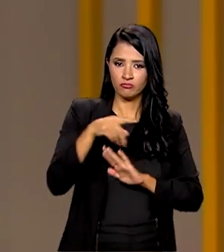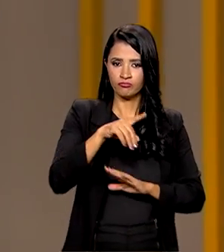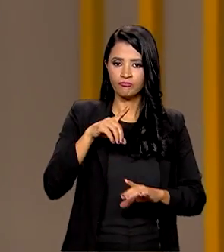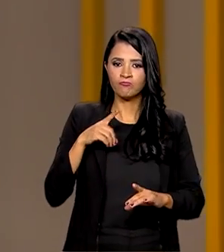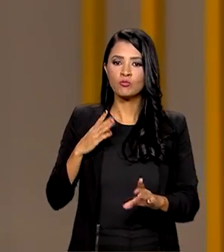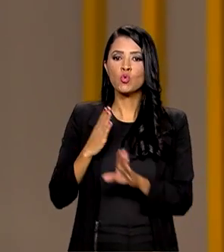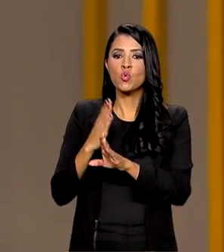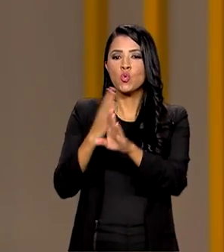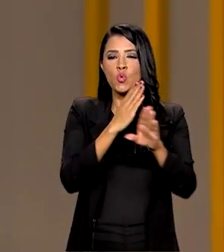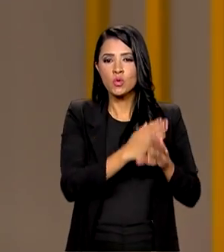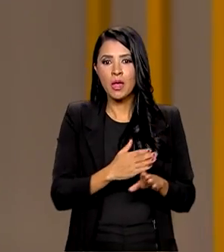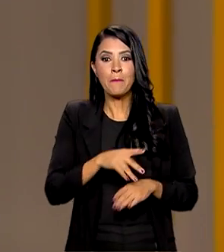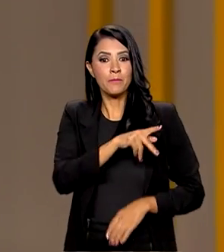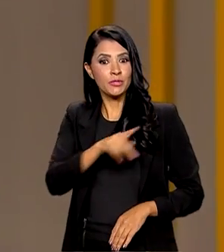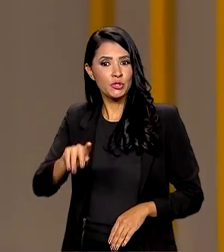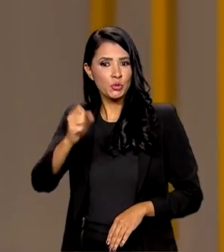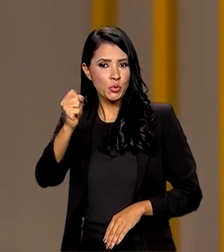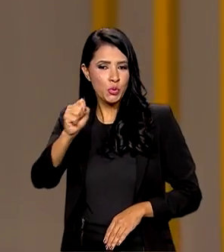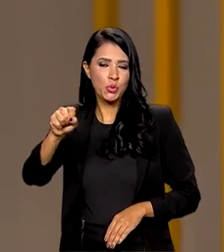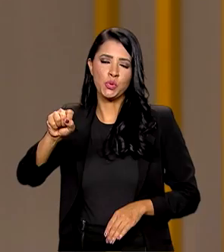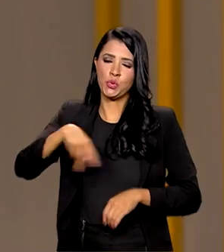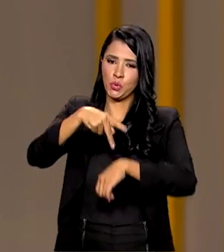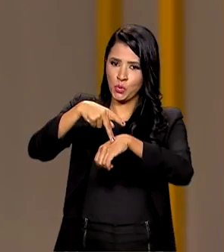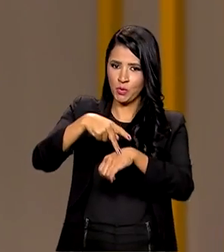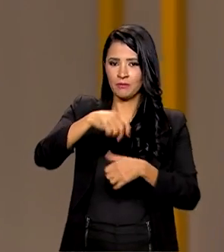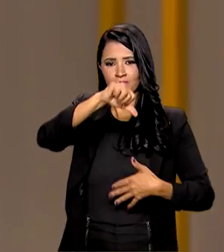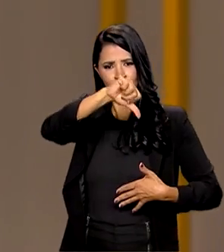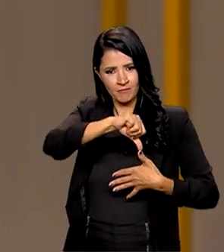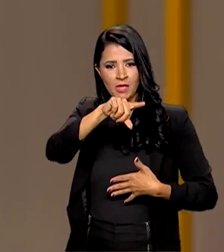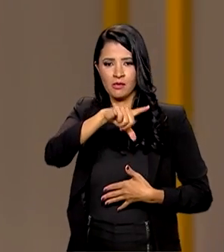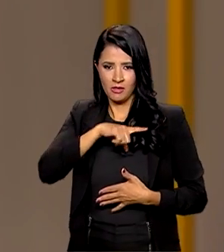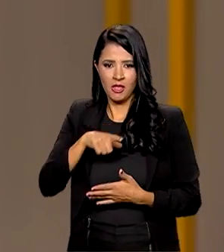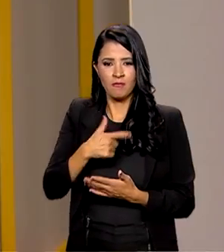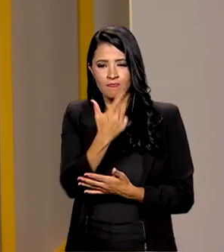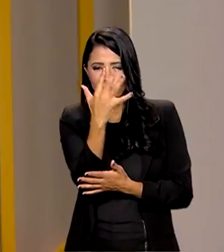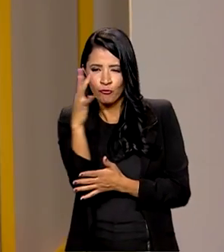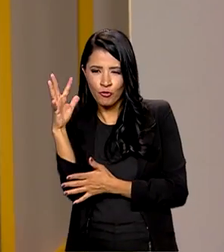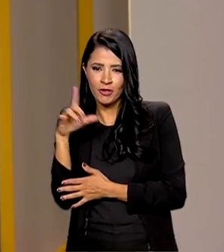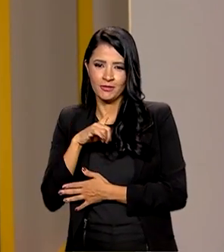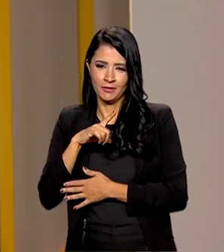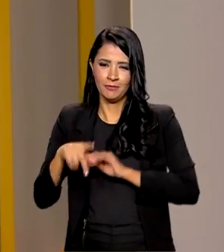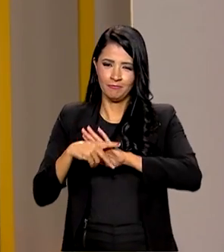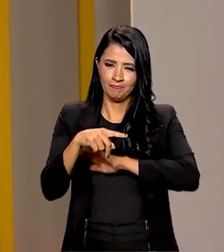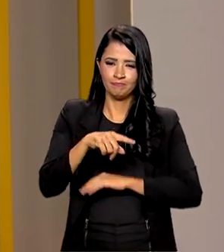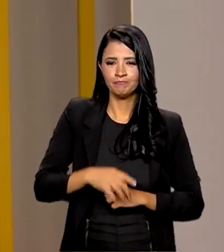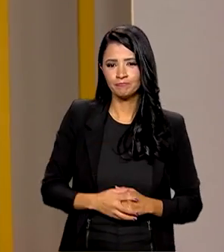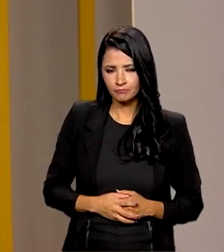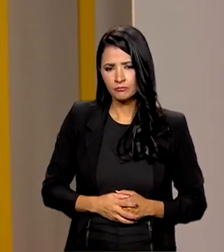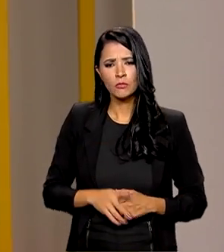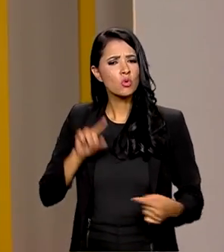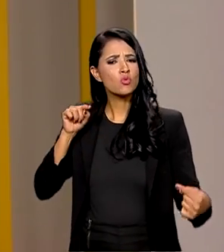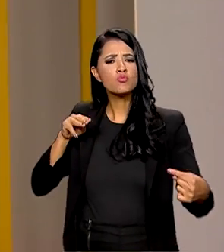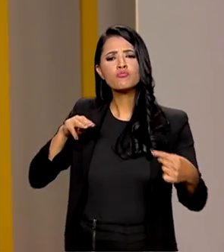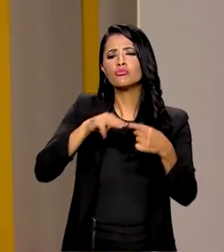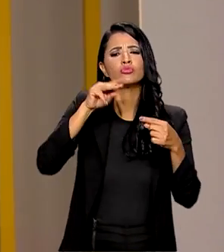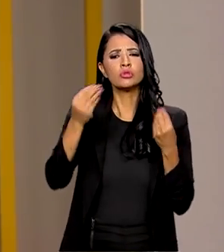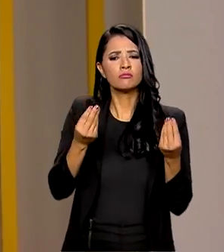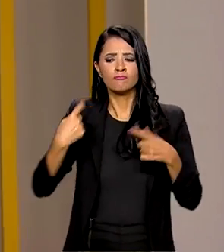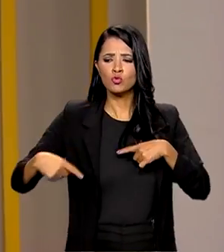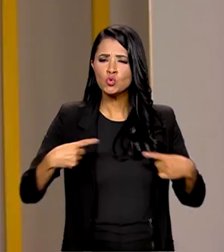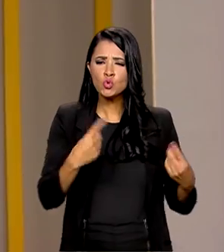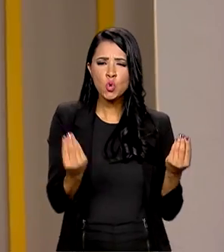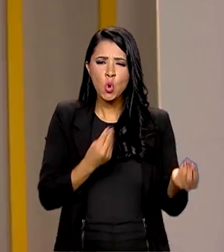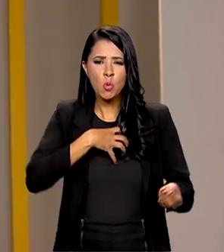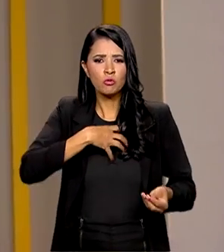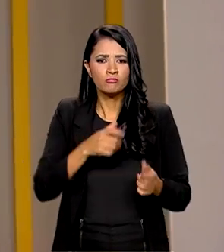presidentes dos oito países da América do Sul que tem florestas nativas. A meta é discutir formas de promover